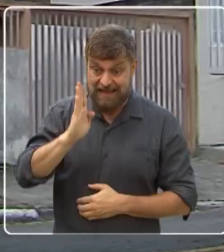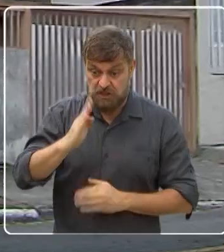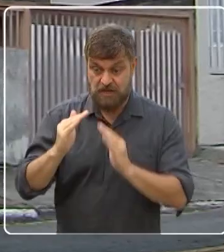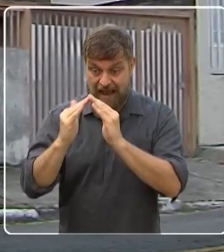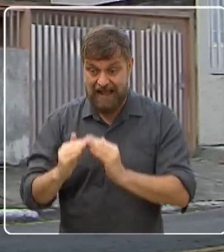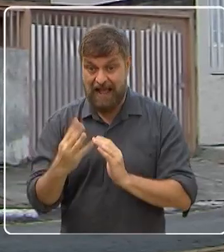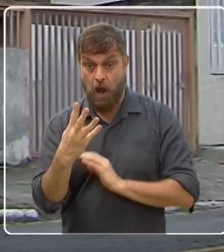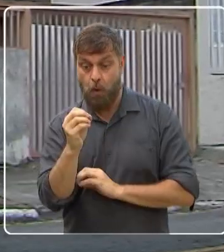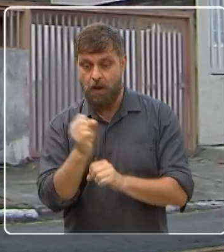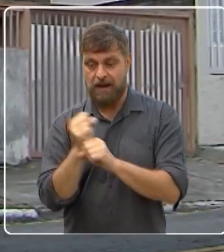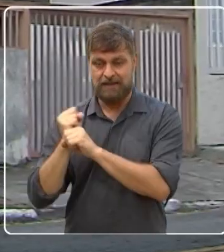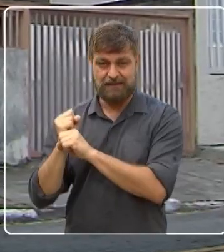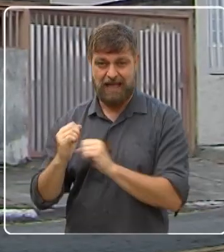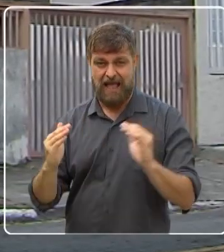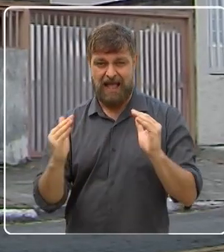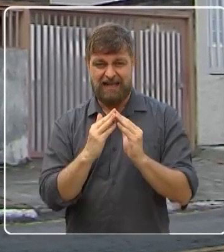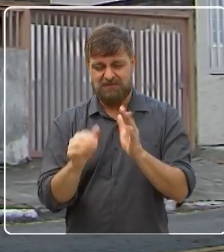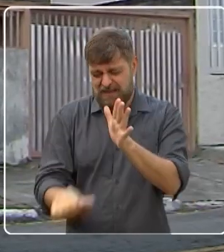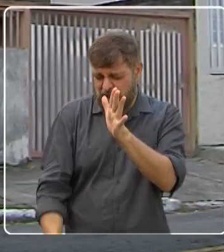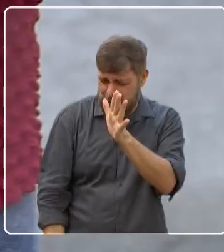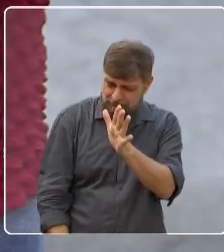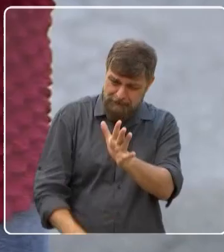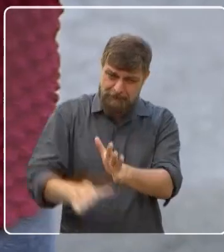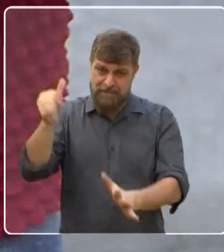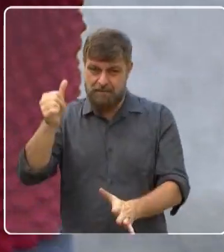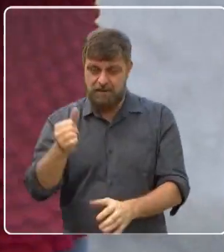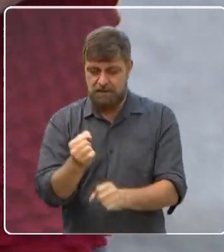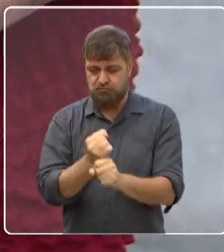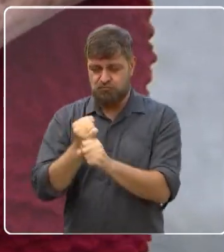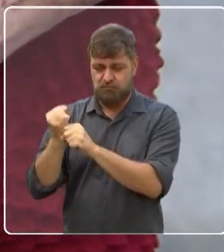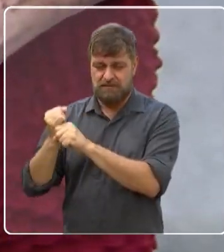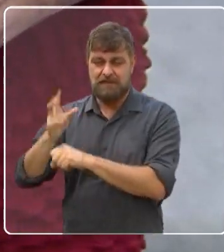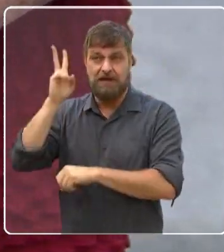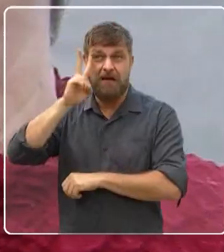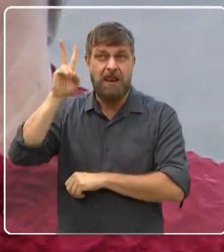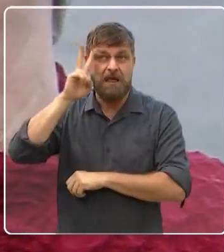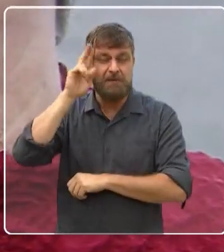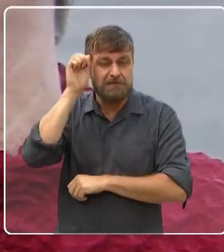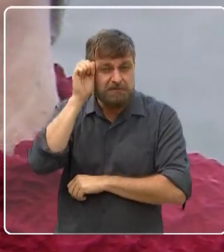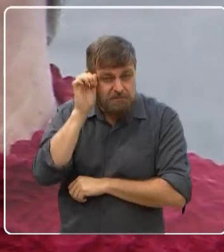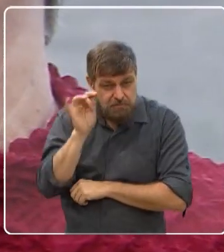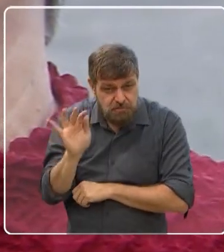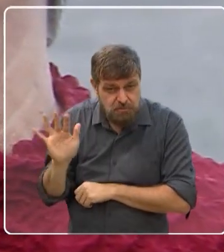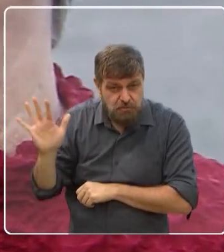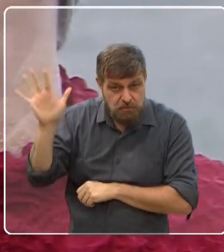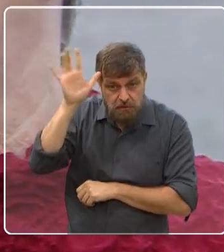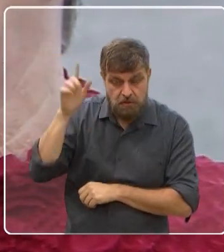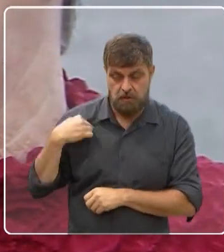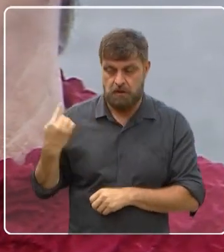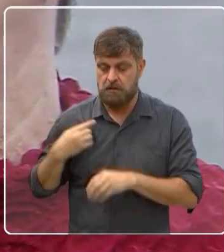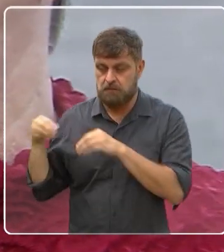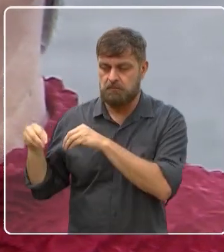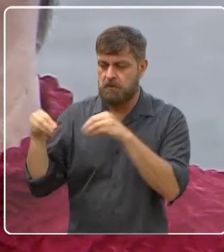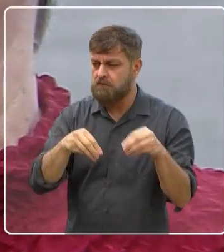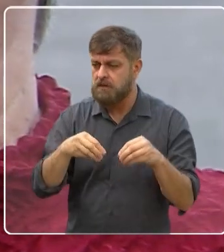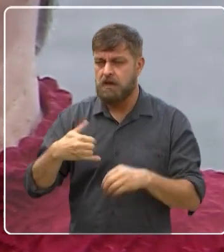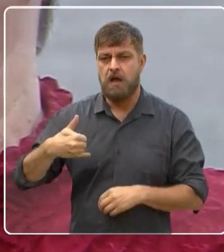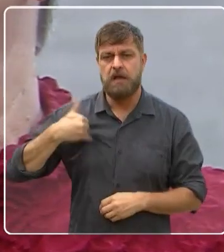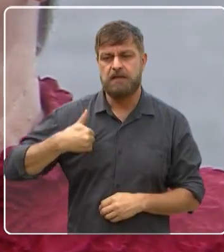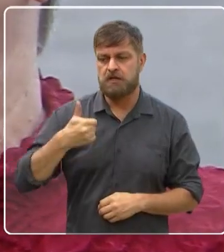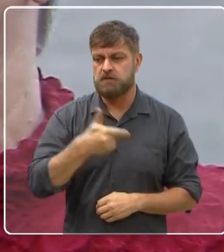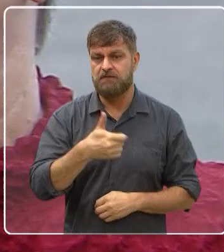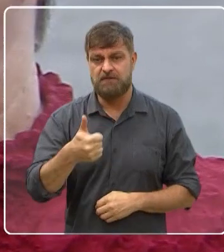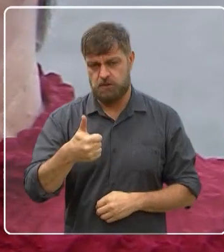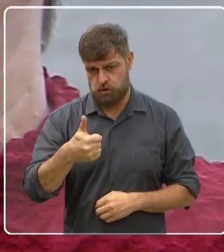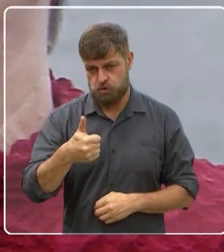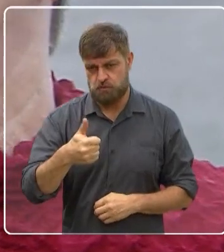anos. A casa dela foi uma das primeiras do bairro. São tantas recordações. Eu lembro que a gente veio pra cá, eu tinha 21